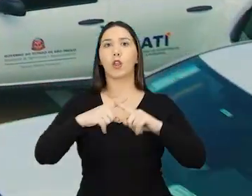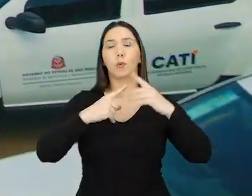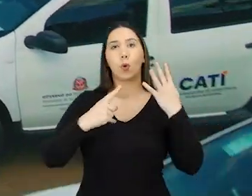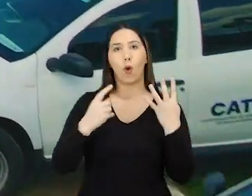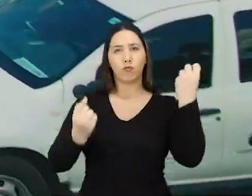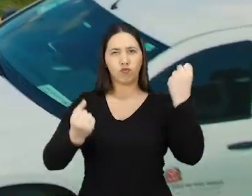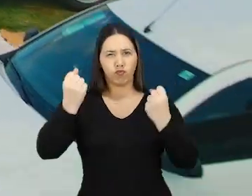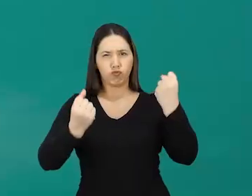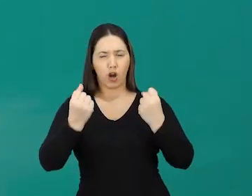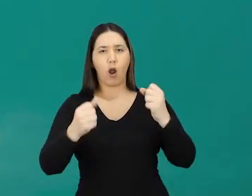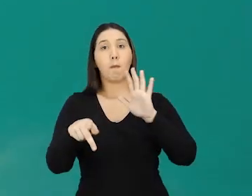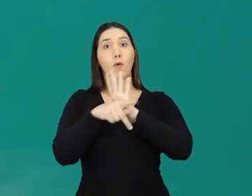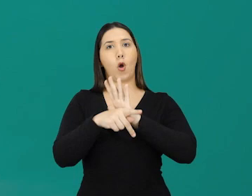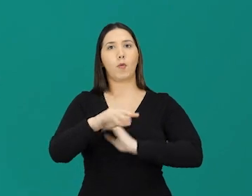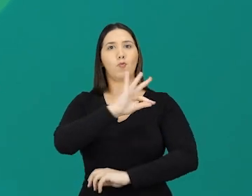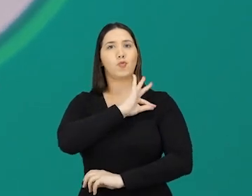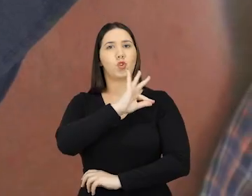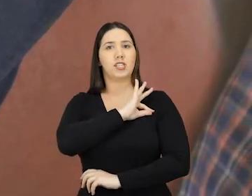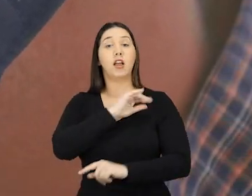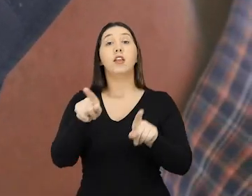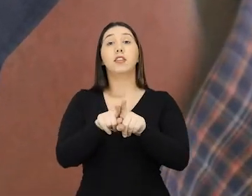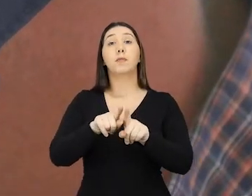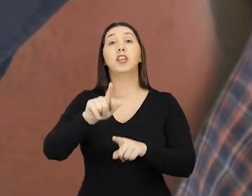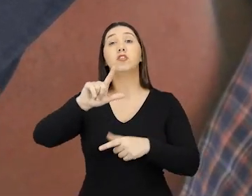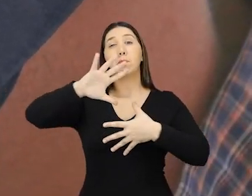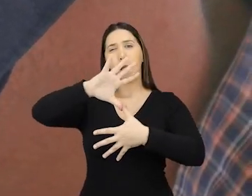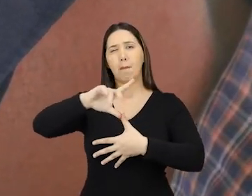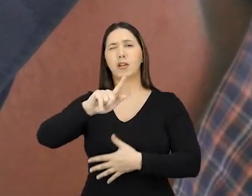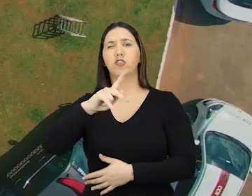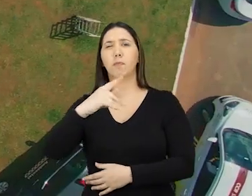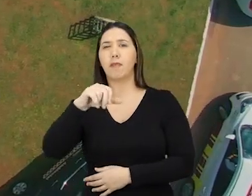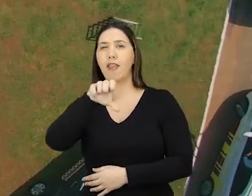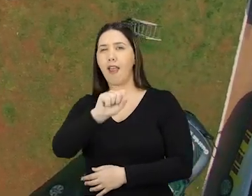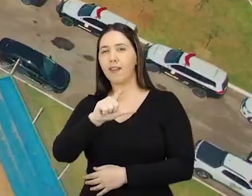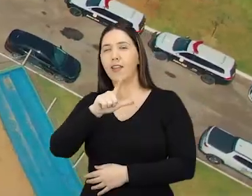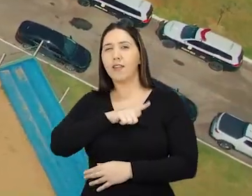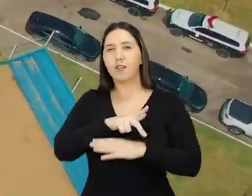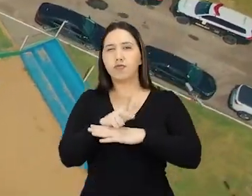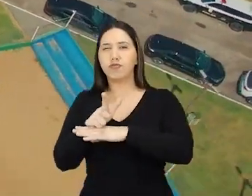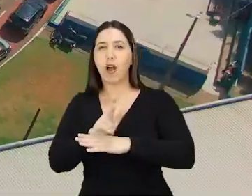GPS, para ter mais segurança no campo. Quanto mais segurança no campo, melhor, né?